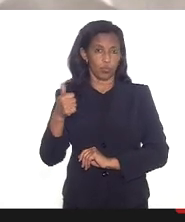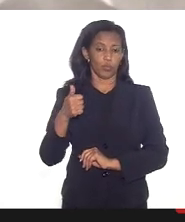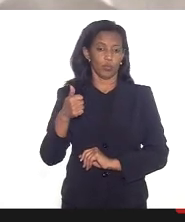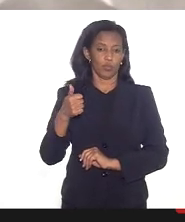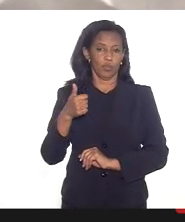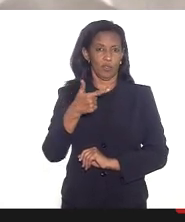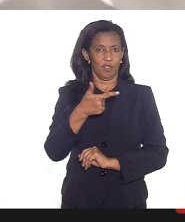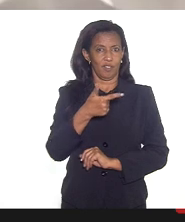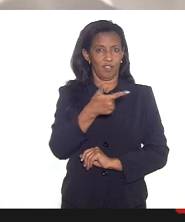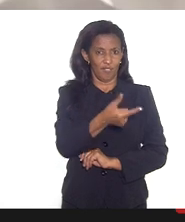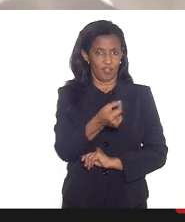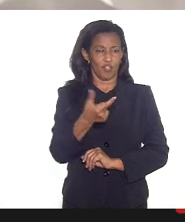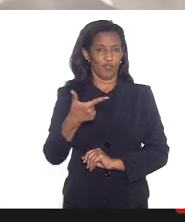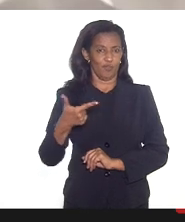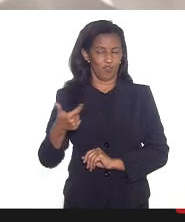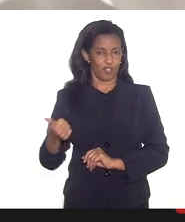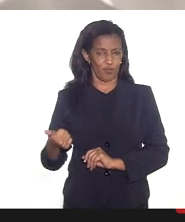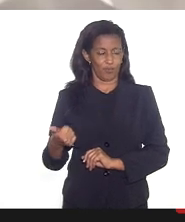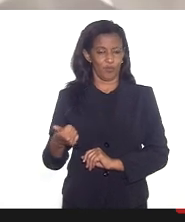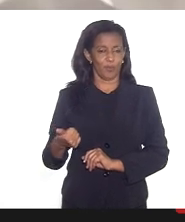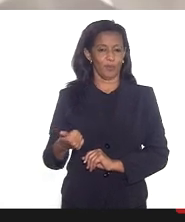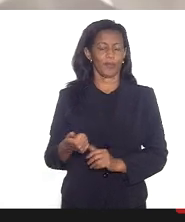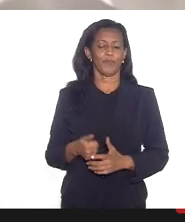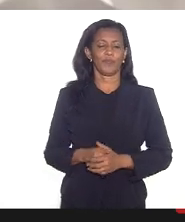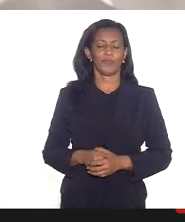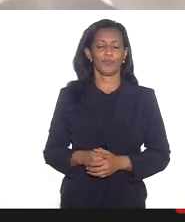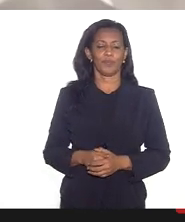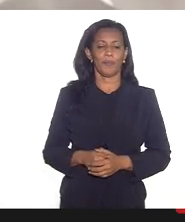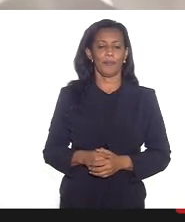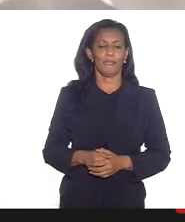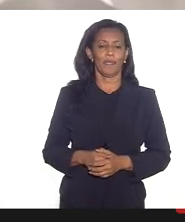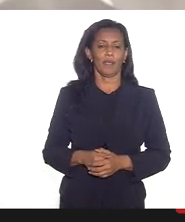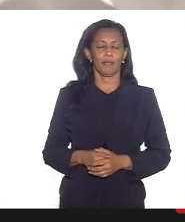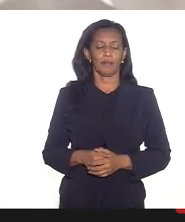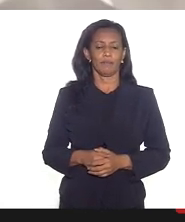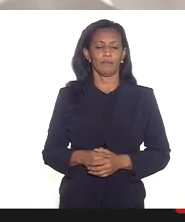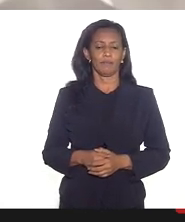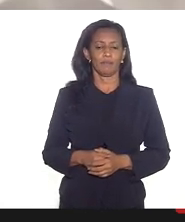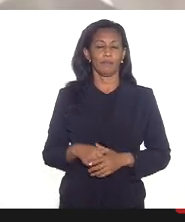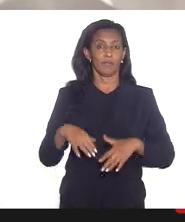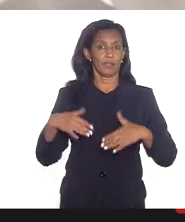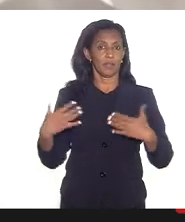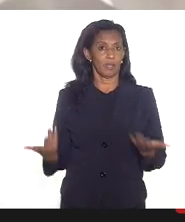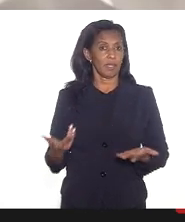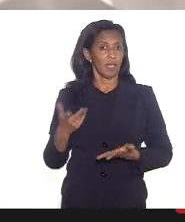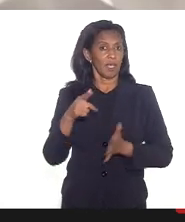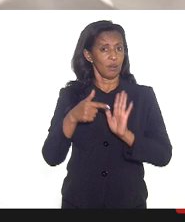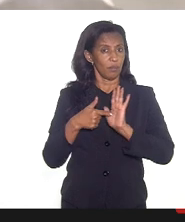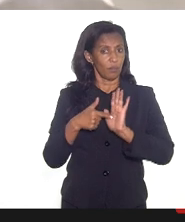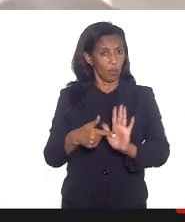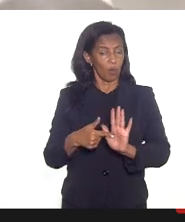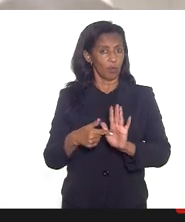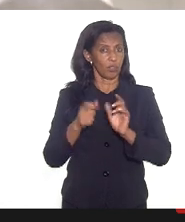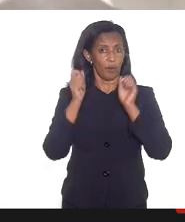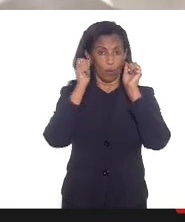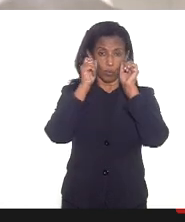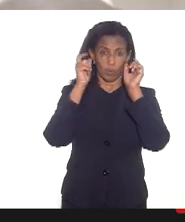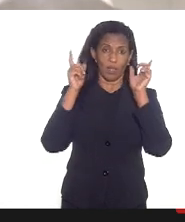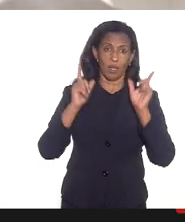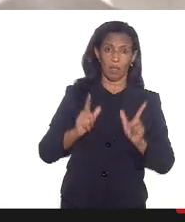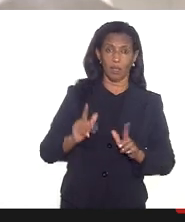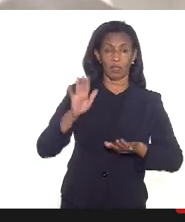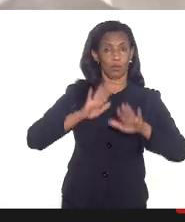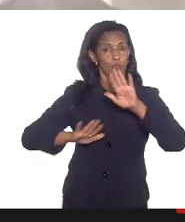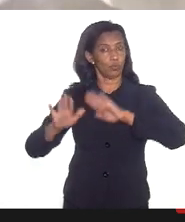26 perdão de 21 de junho de 2021 e aí faz aqui alguns alertas que